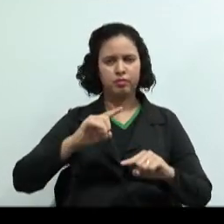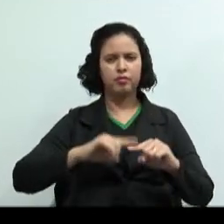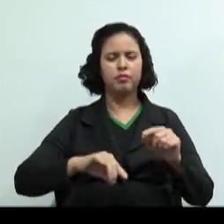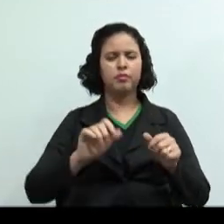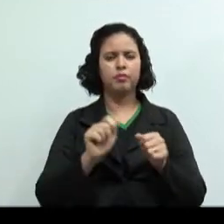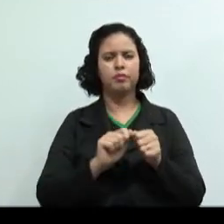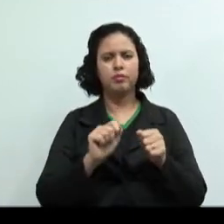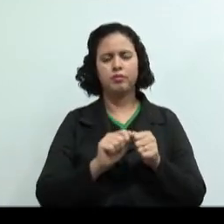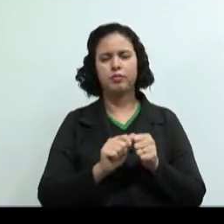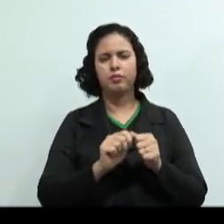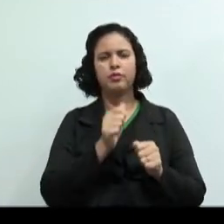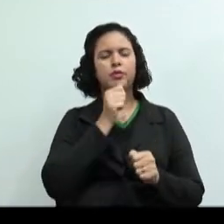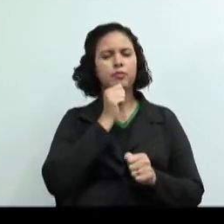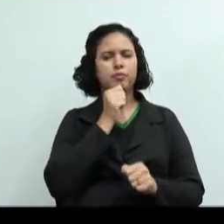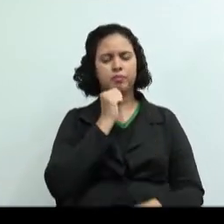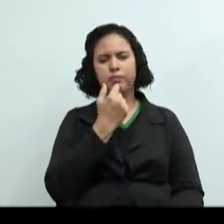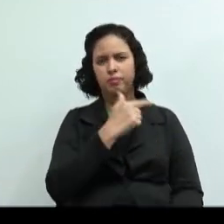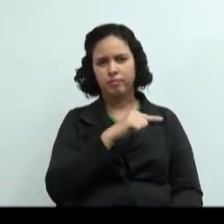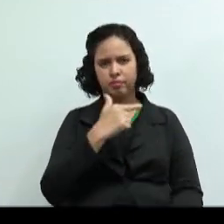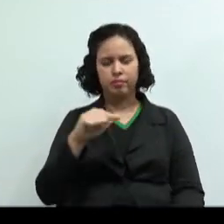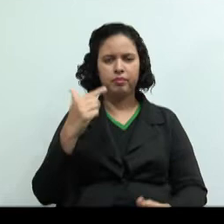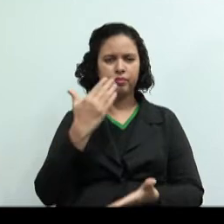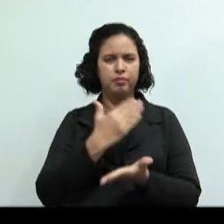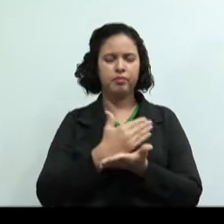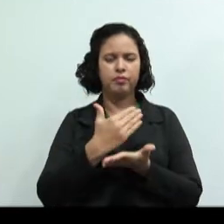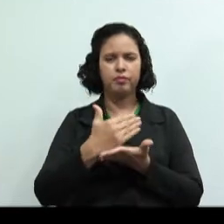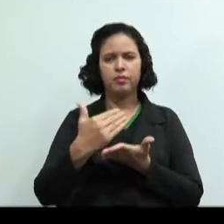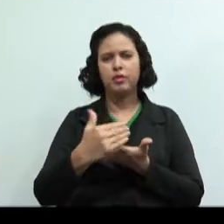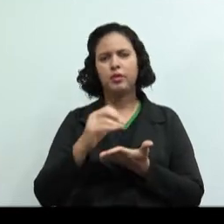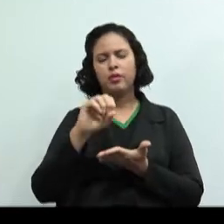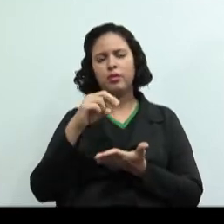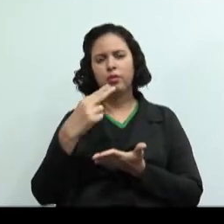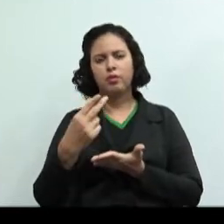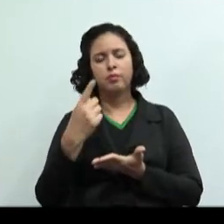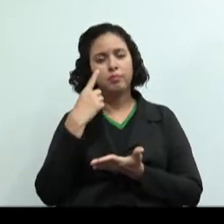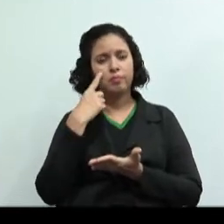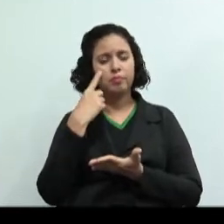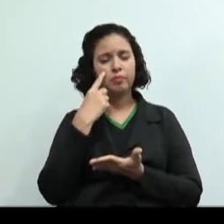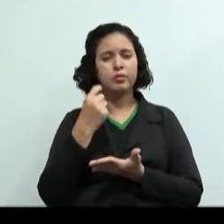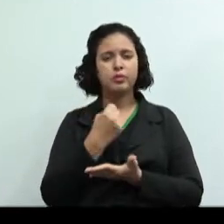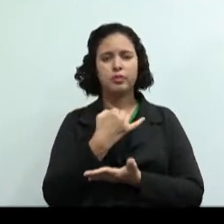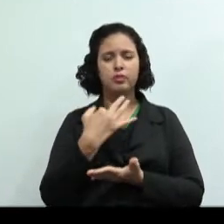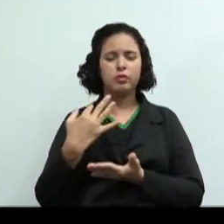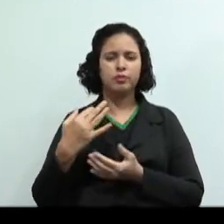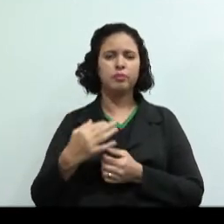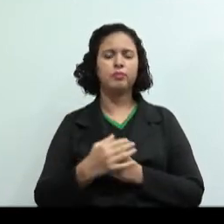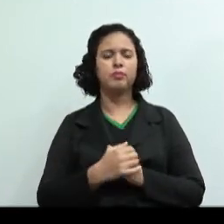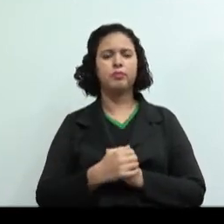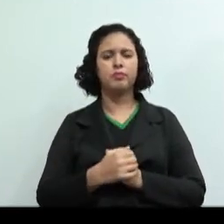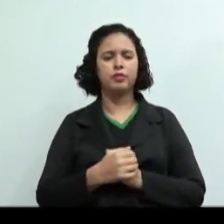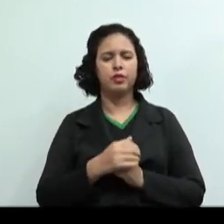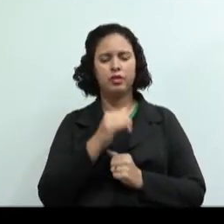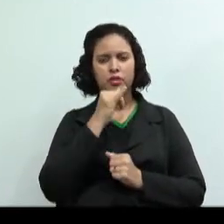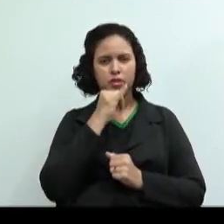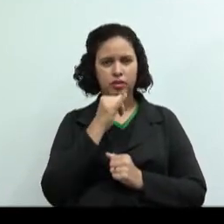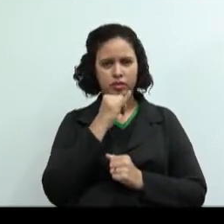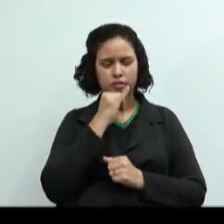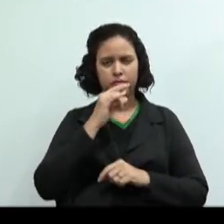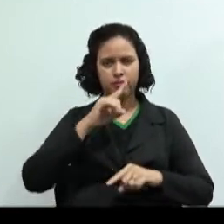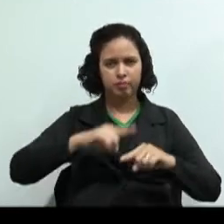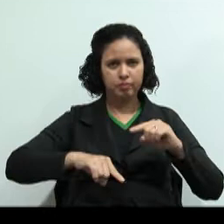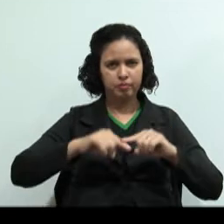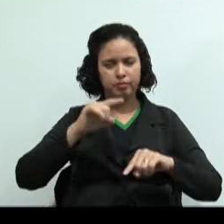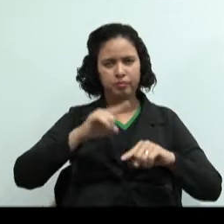sem a necessidade de rateios ou estimativas. Exemplo, matéria-prima